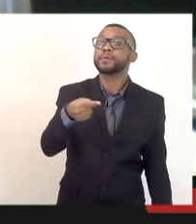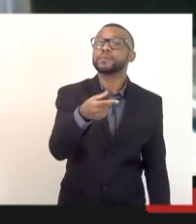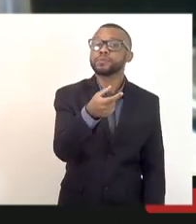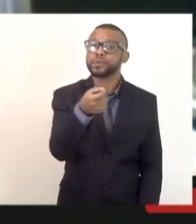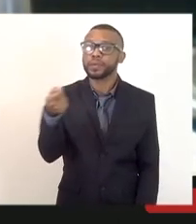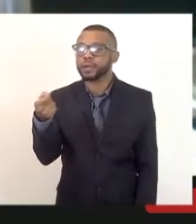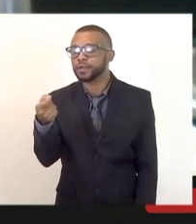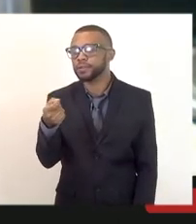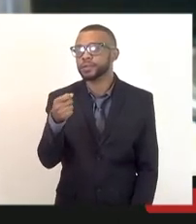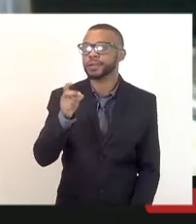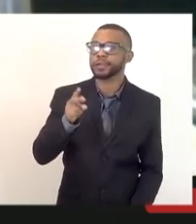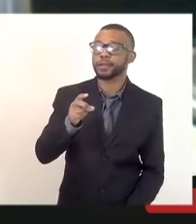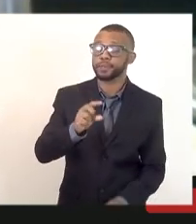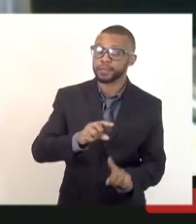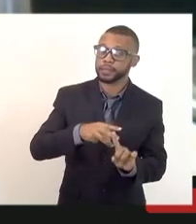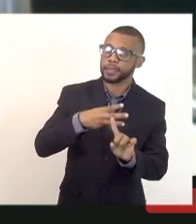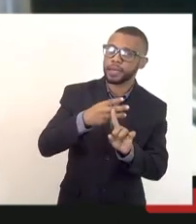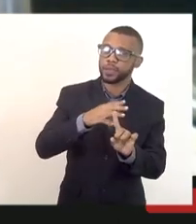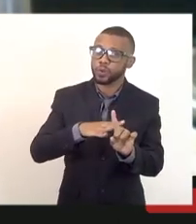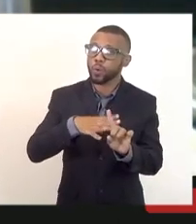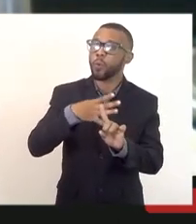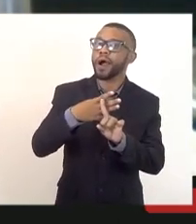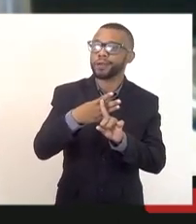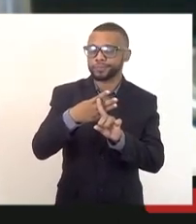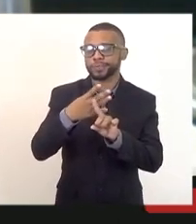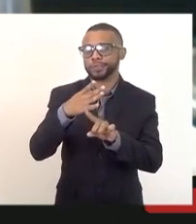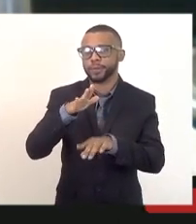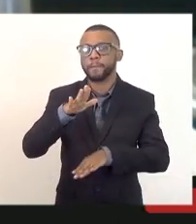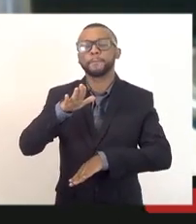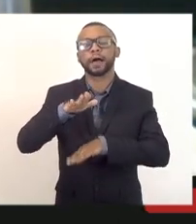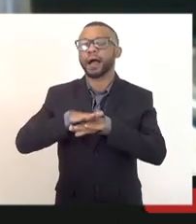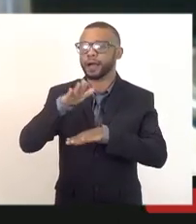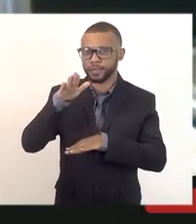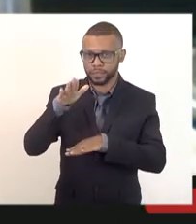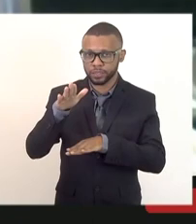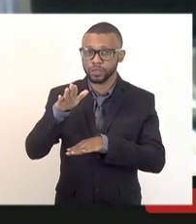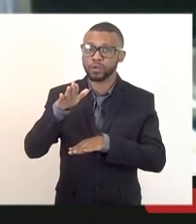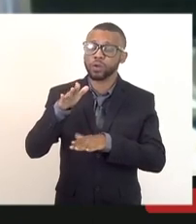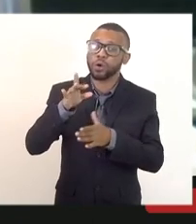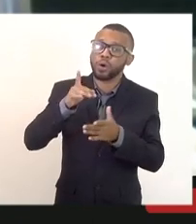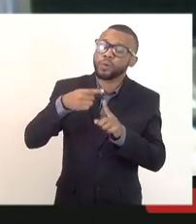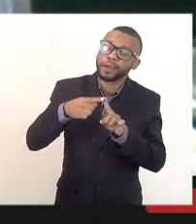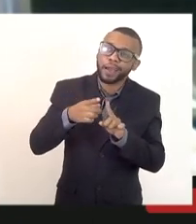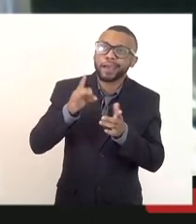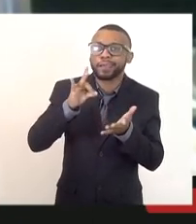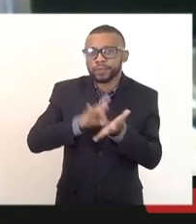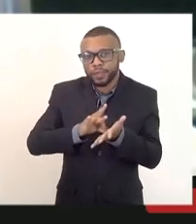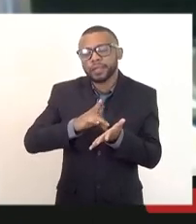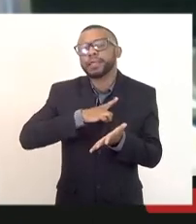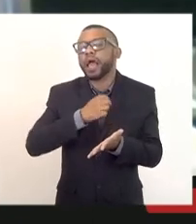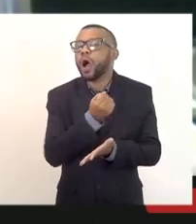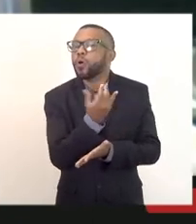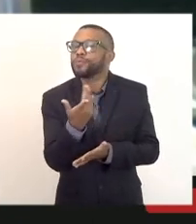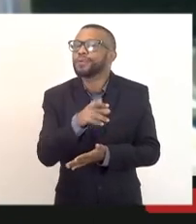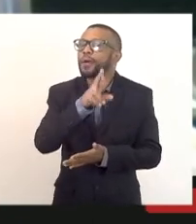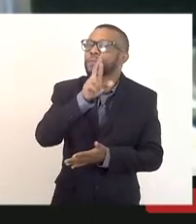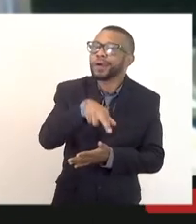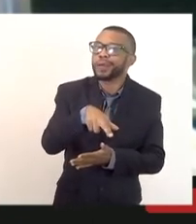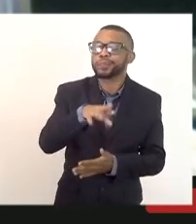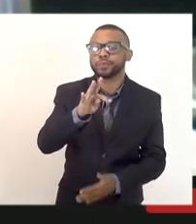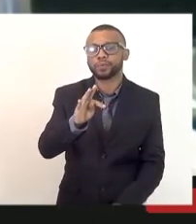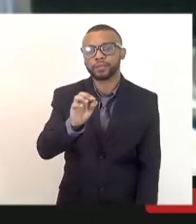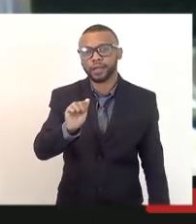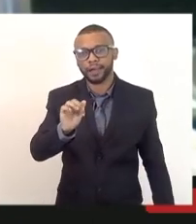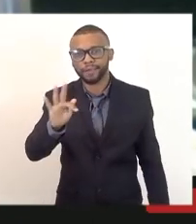três ou quatro vezes o número de candidatos, exatamente porque muitos ficam reprovados no TAF, no teste de aptidão